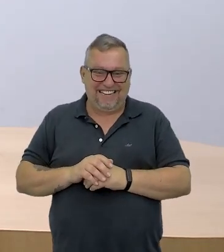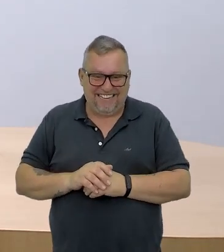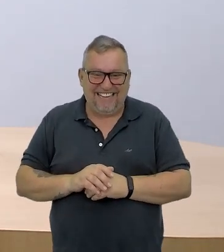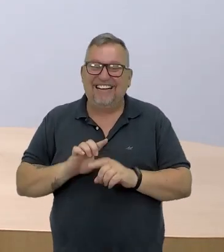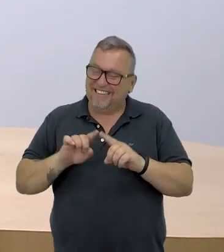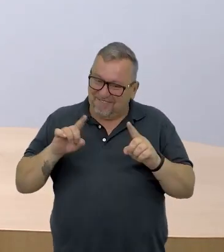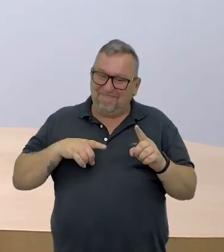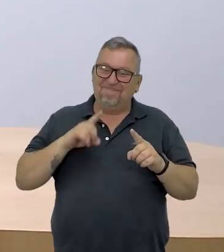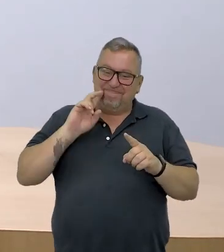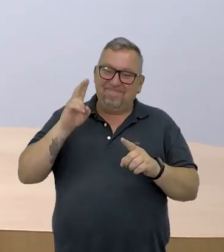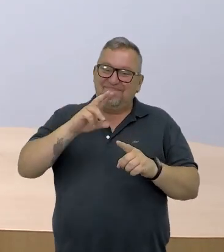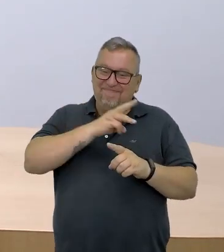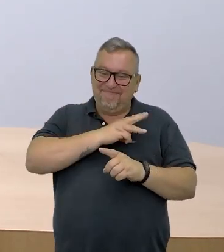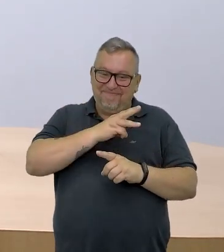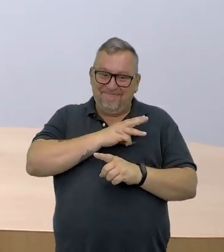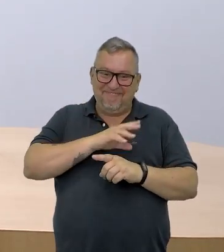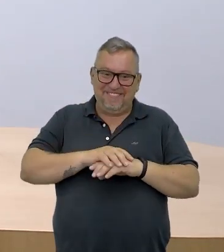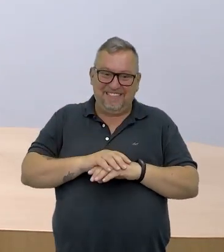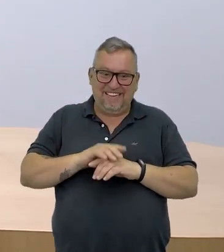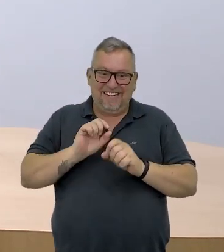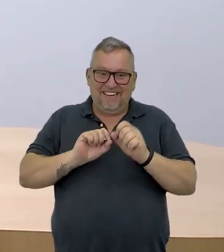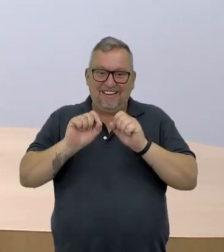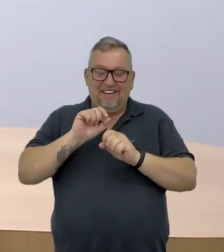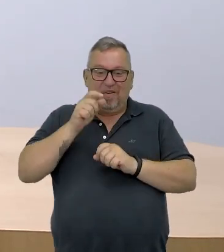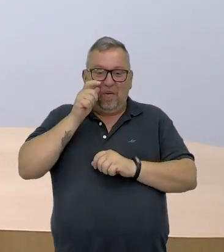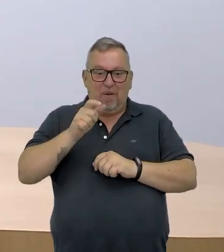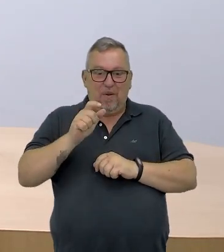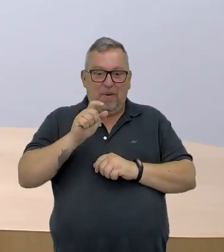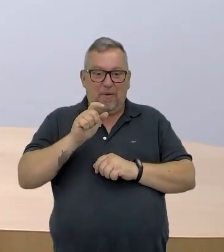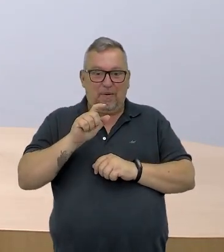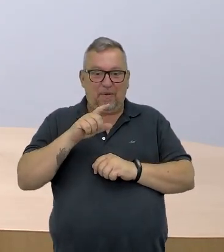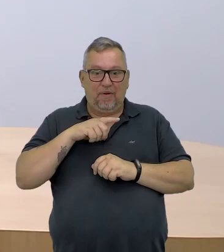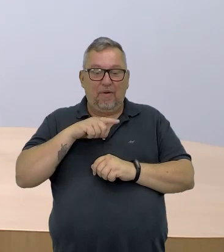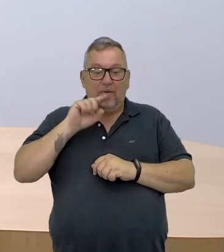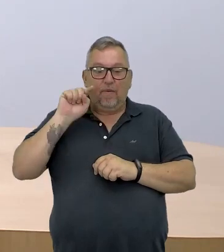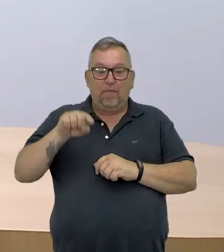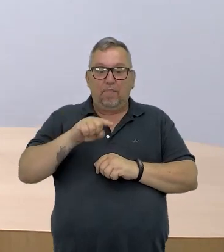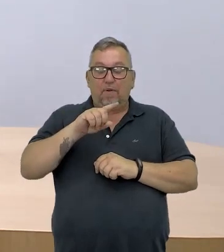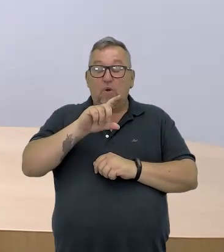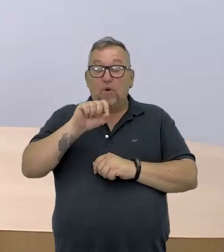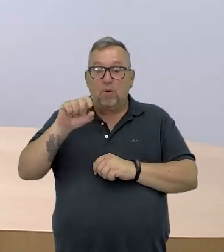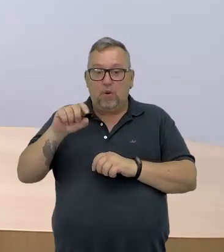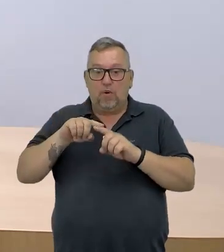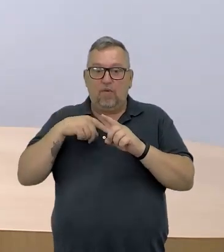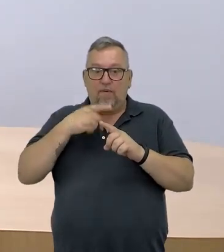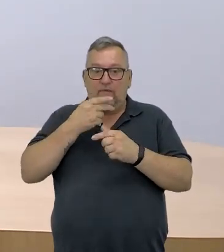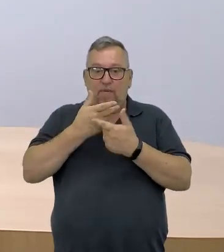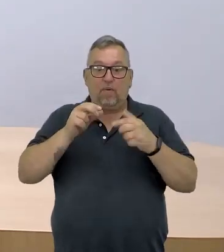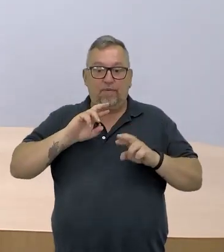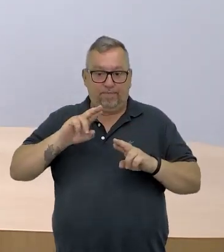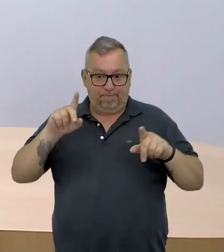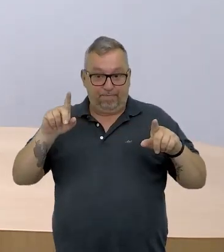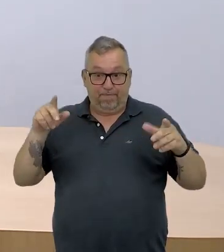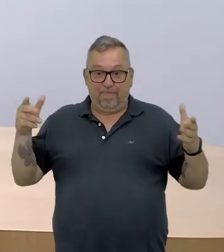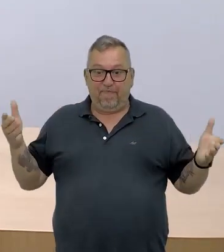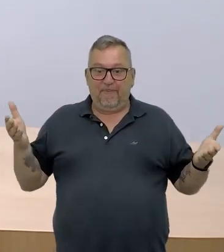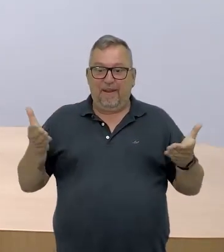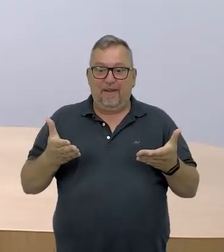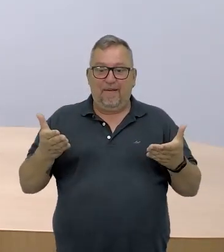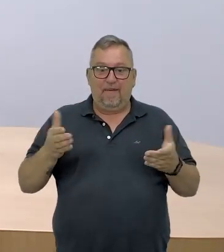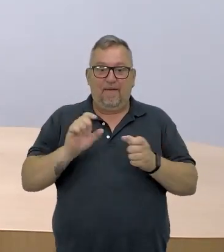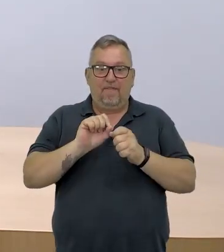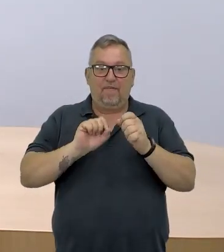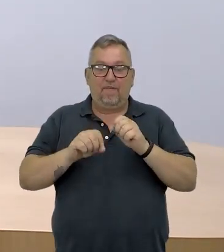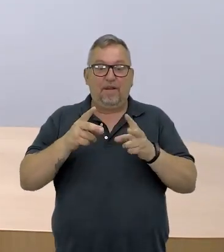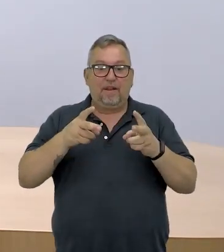Brincadeira, Sidney. Olha só, vocês viram aí que é bem interessante essa ideia dos milissegundos. Vamos fazer uma coisa diferente? Agora, eu